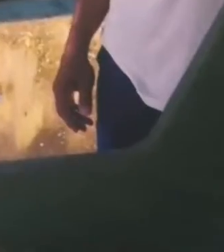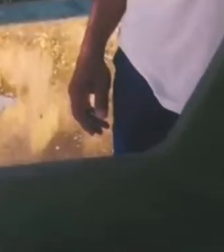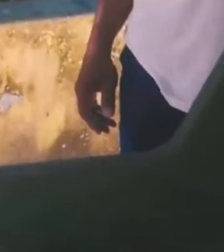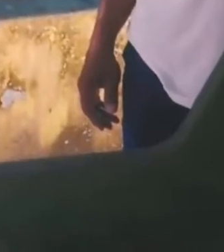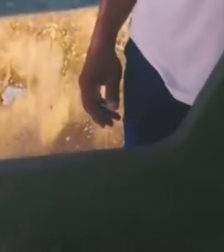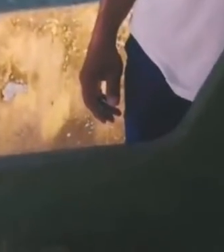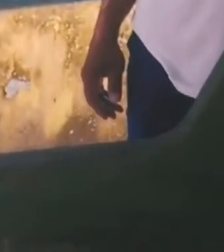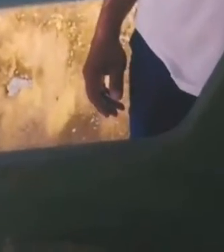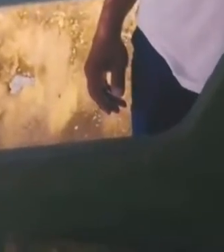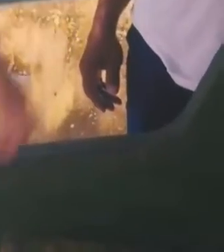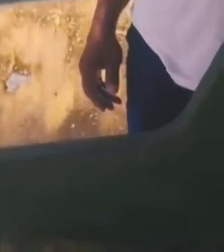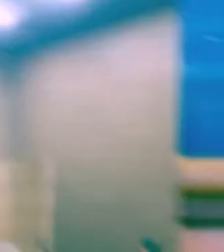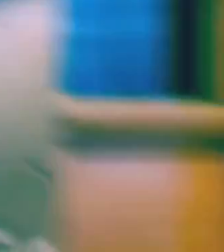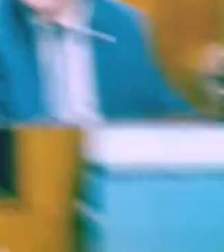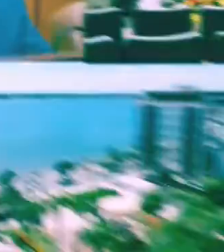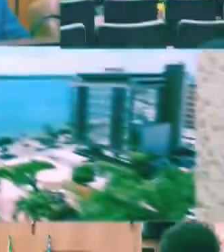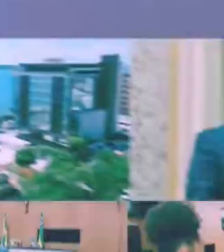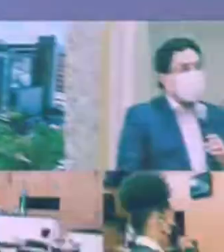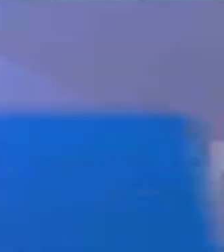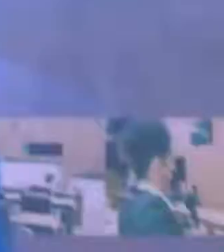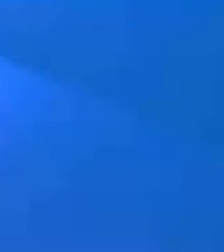e esta é a minha arte.